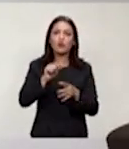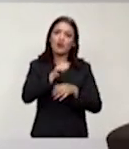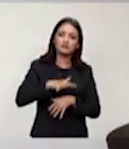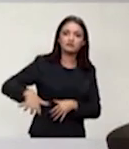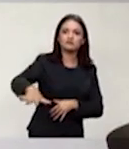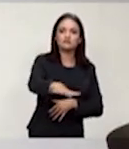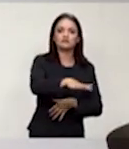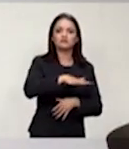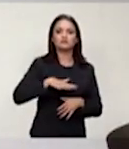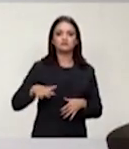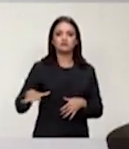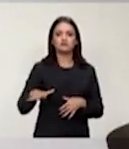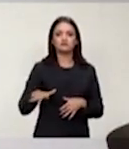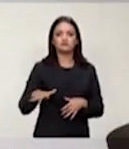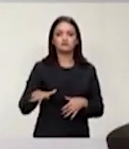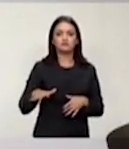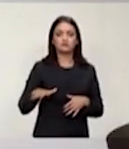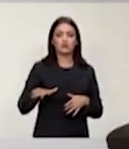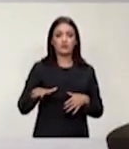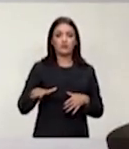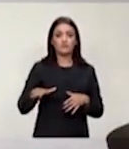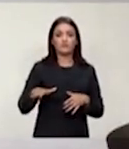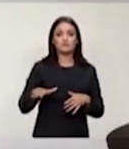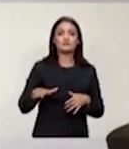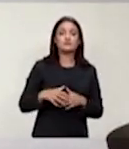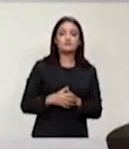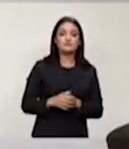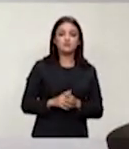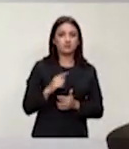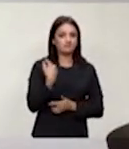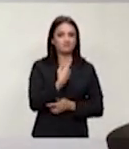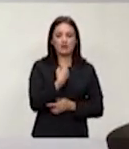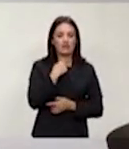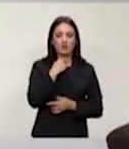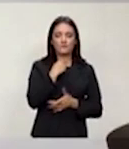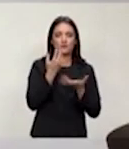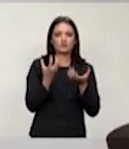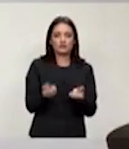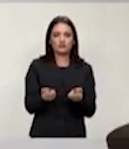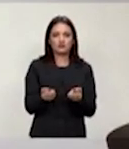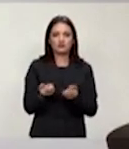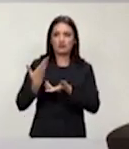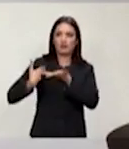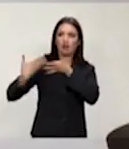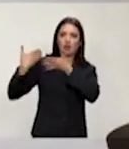E não estamos aqui em condições de agente retrocessos.